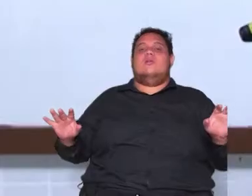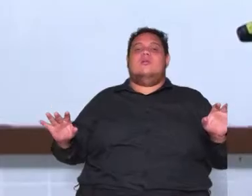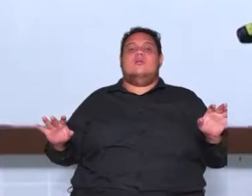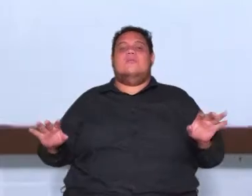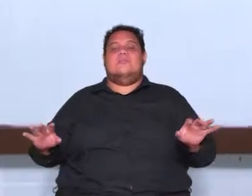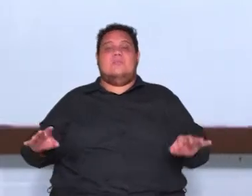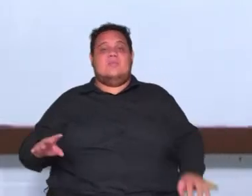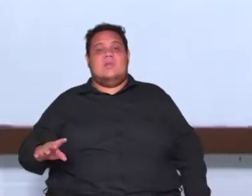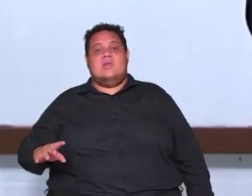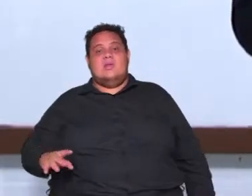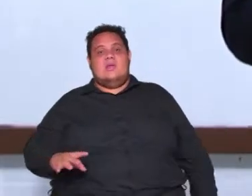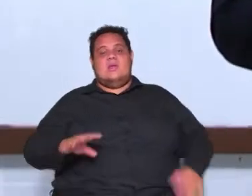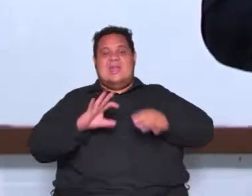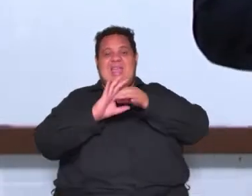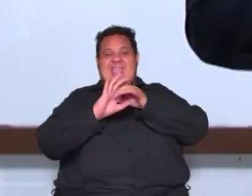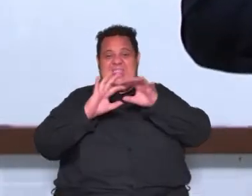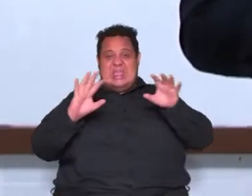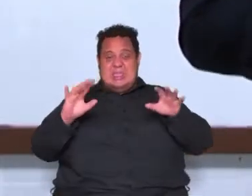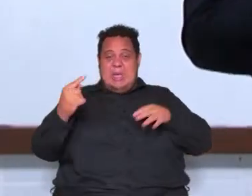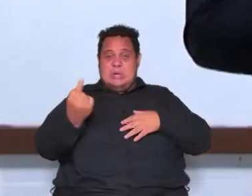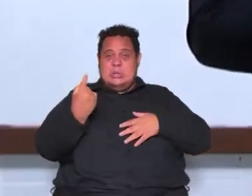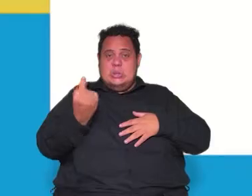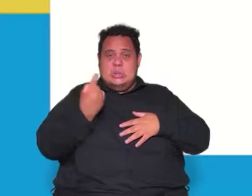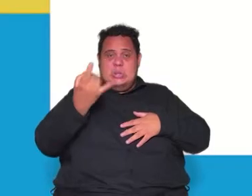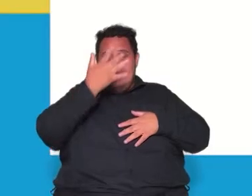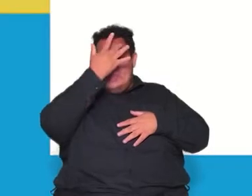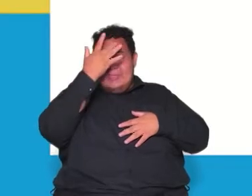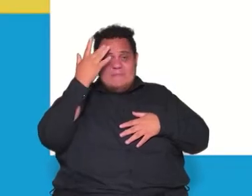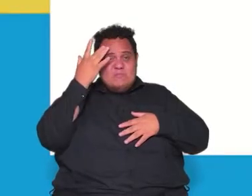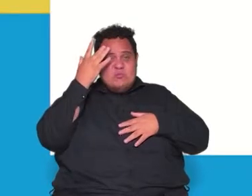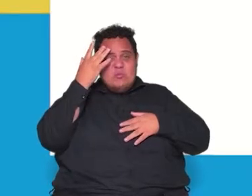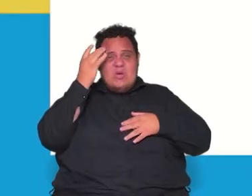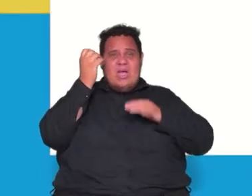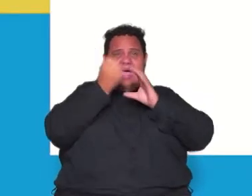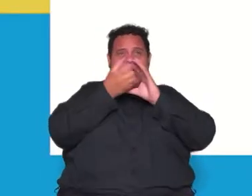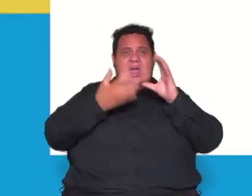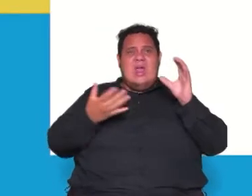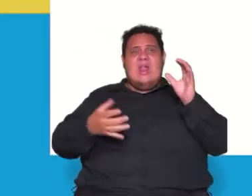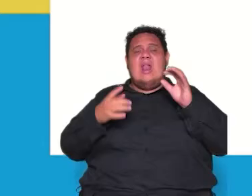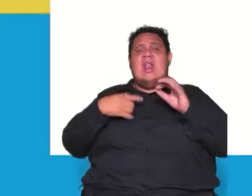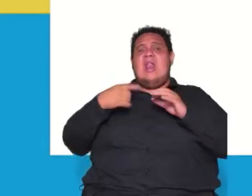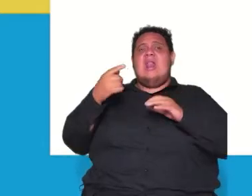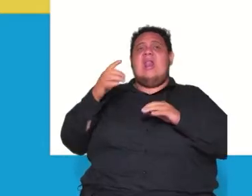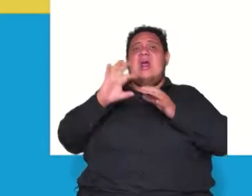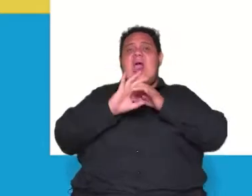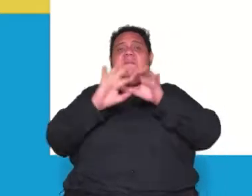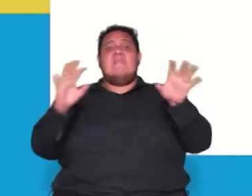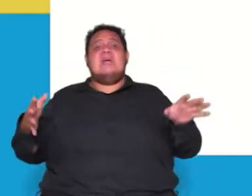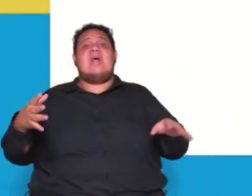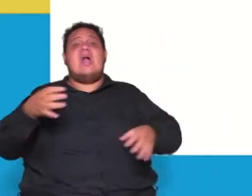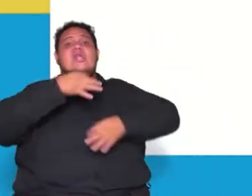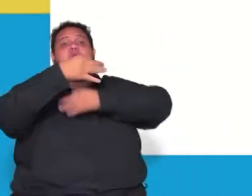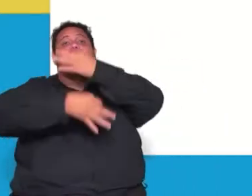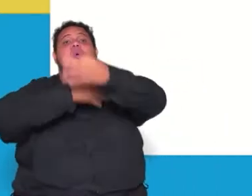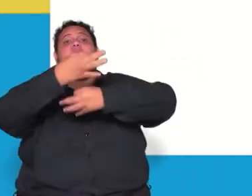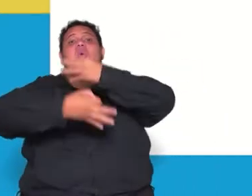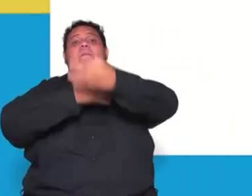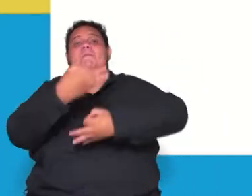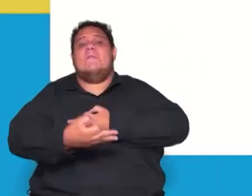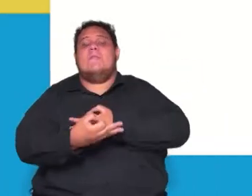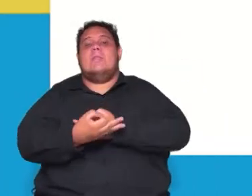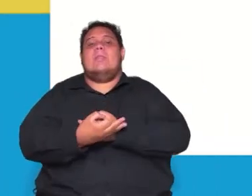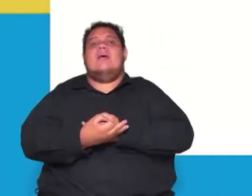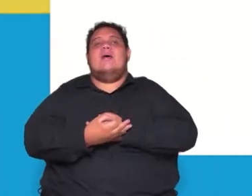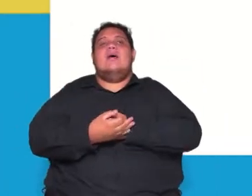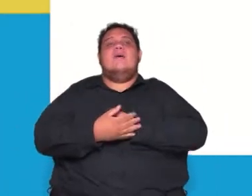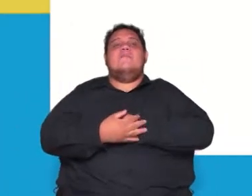liberdades individuais das pessoas a garantia por exemplo da liberdade de expressão as